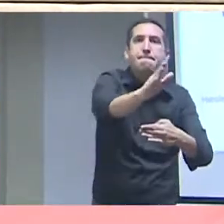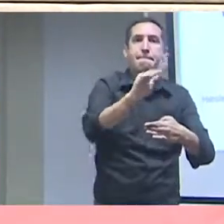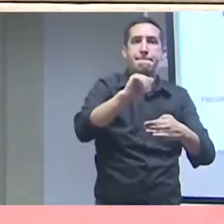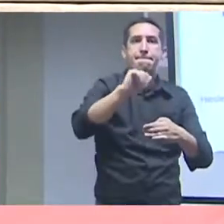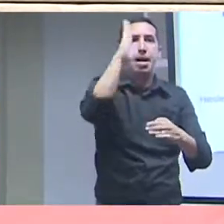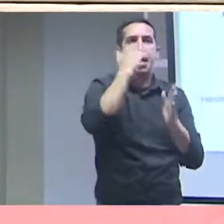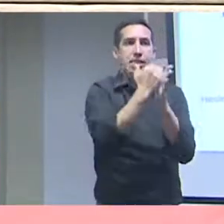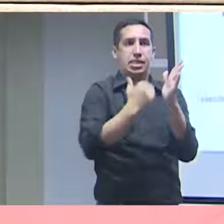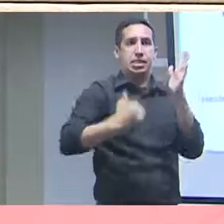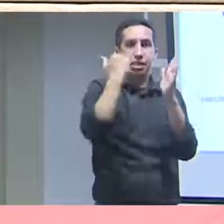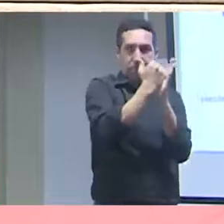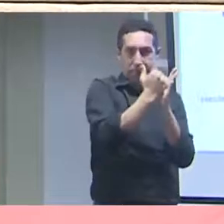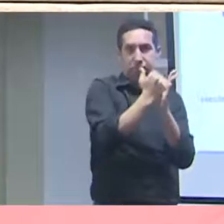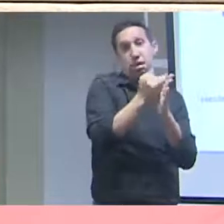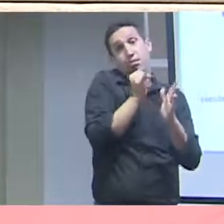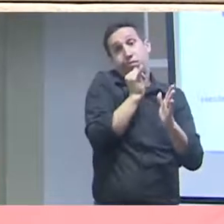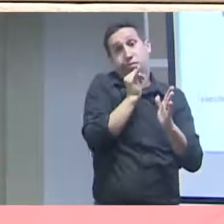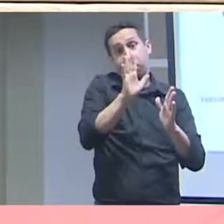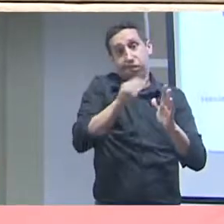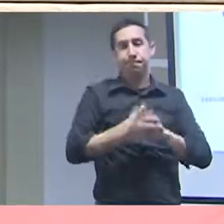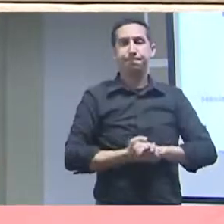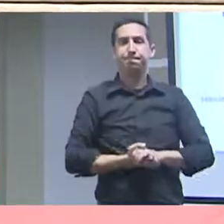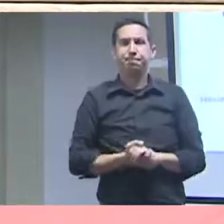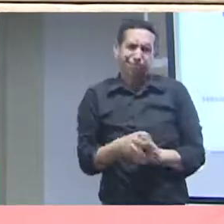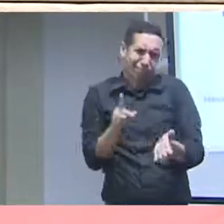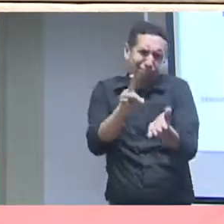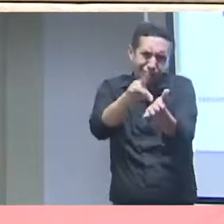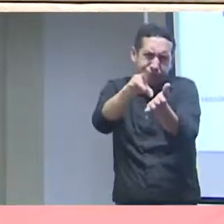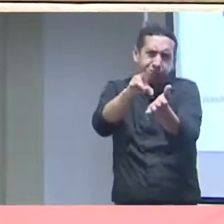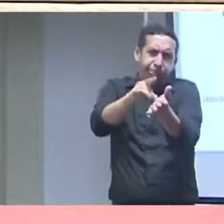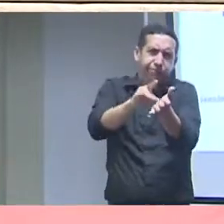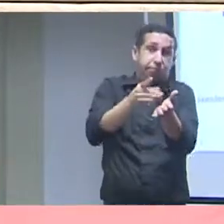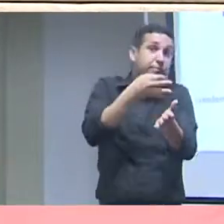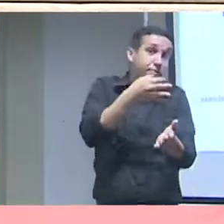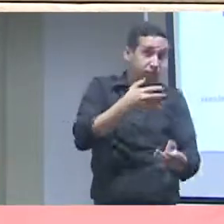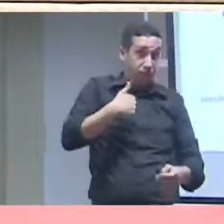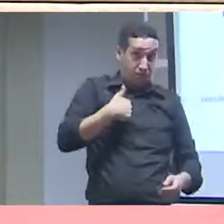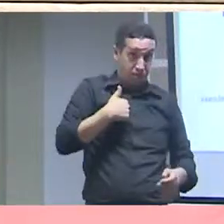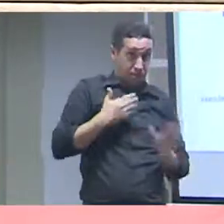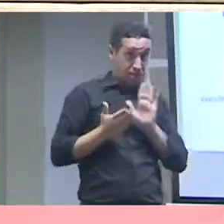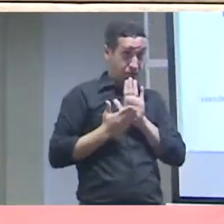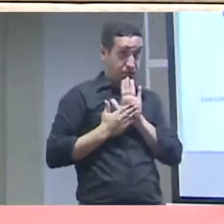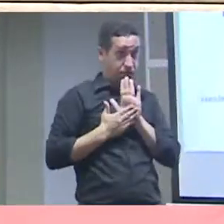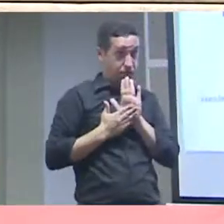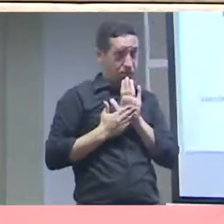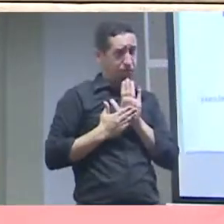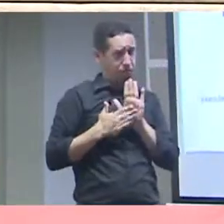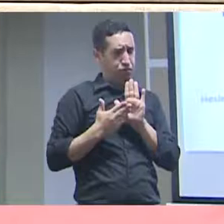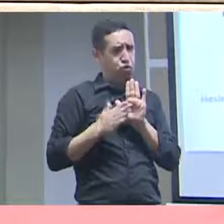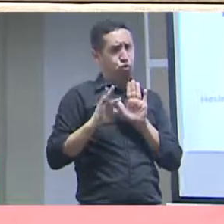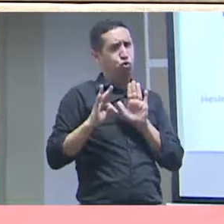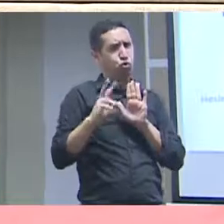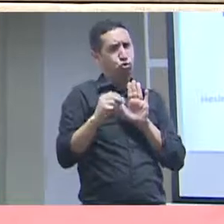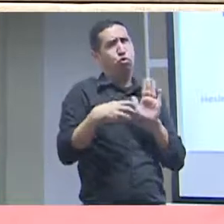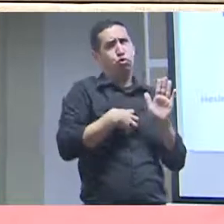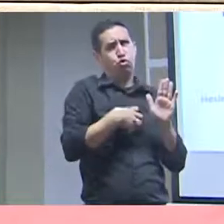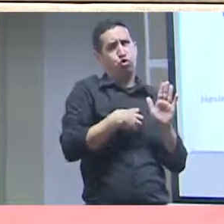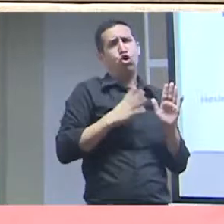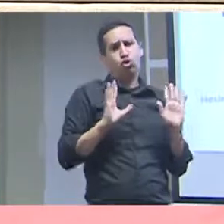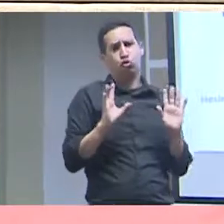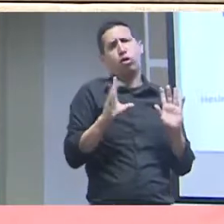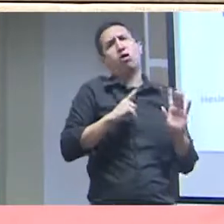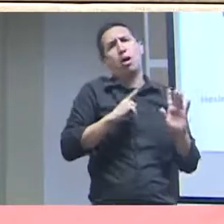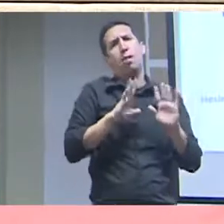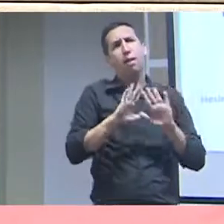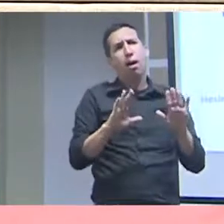isso como coisa dada. Eu vou dizer assim, e eu, na verdade, eu até proponho, claro que tudo tem o seu âmbito, e